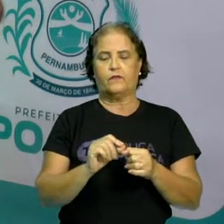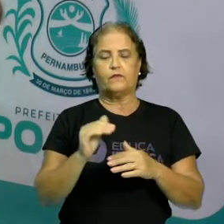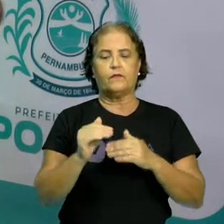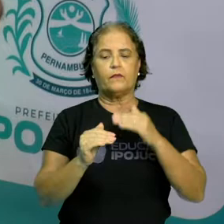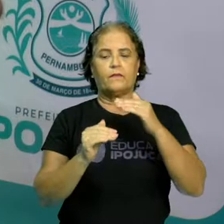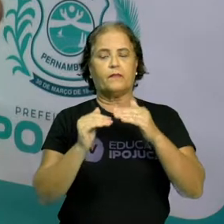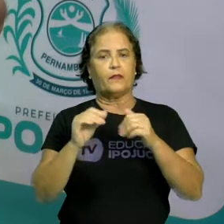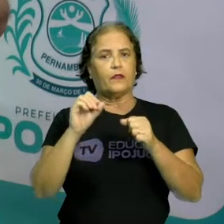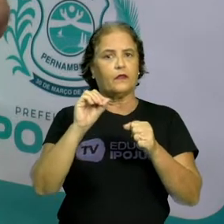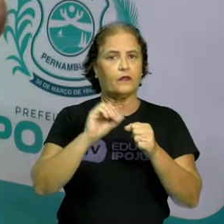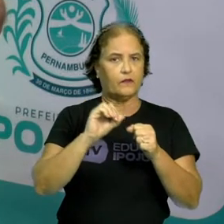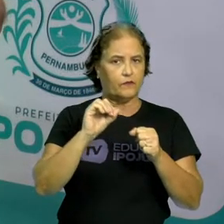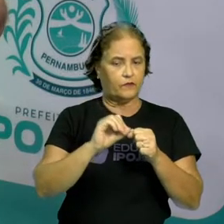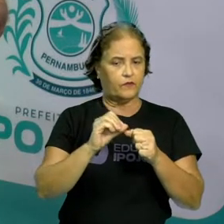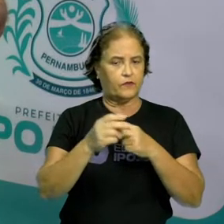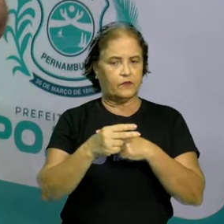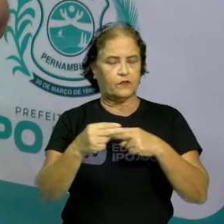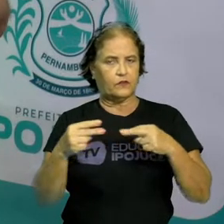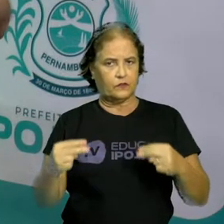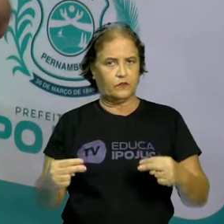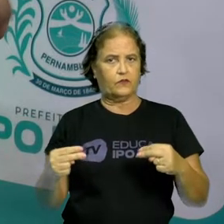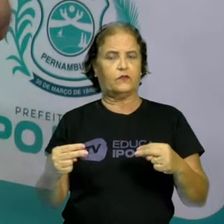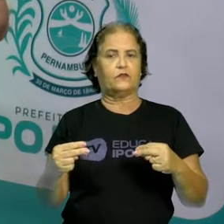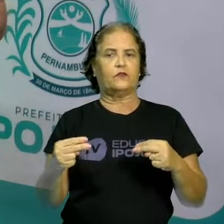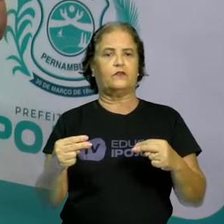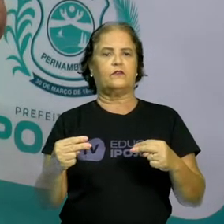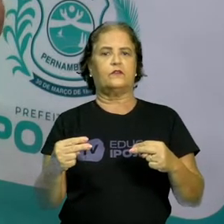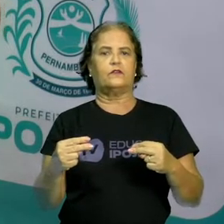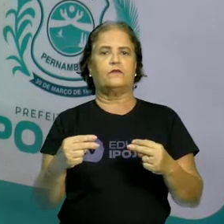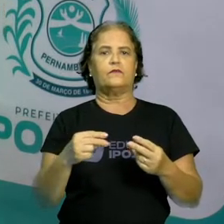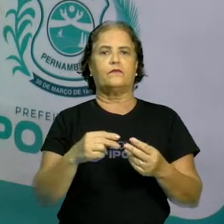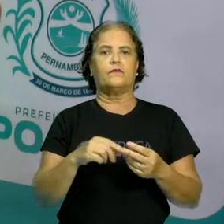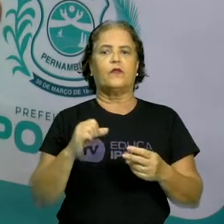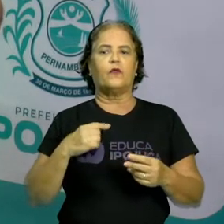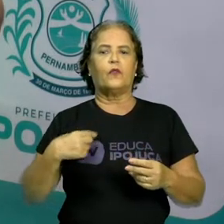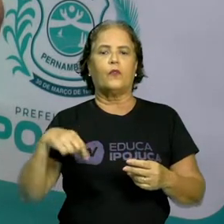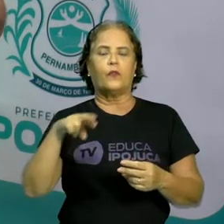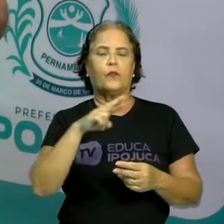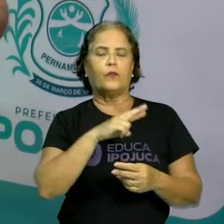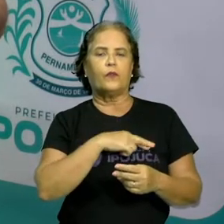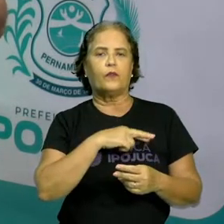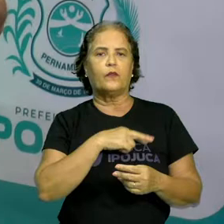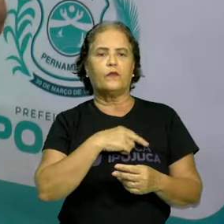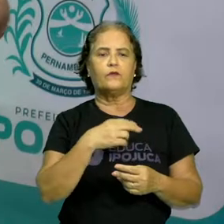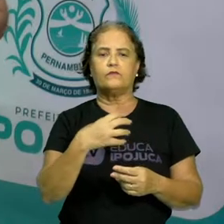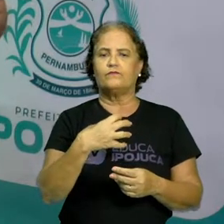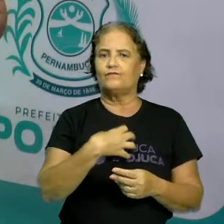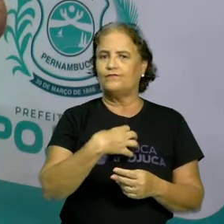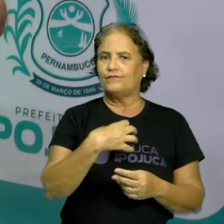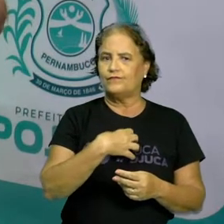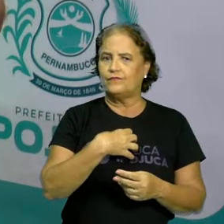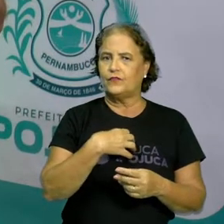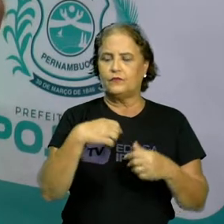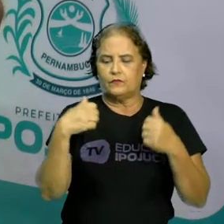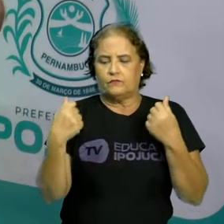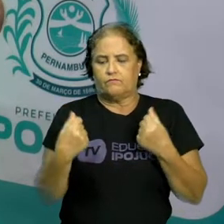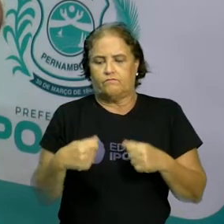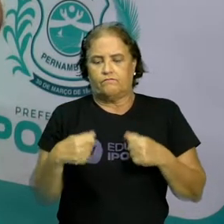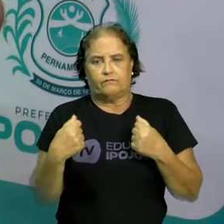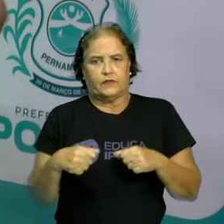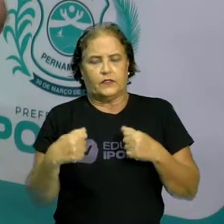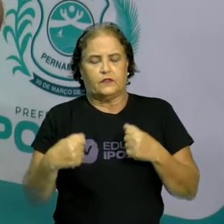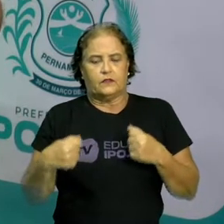medida que as atividades estão sendo realizadas, nós sentimos a necessidade de